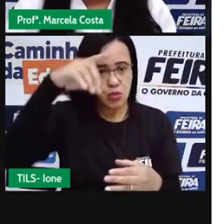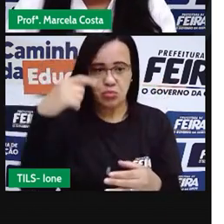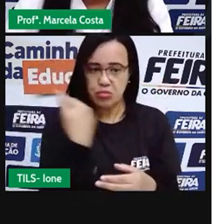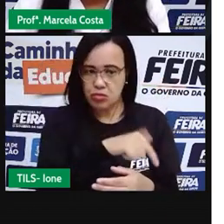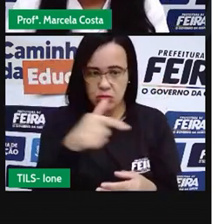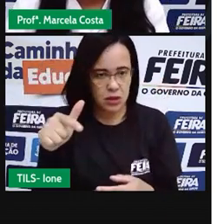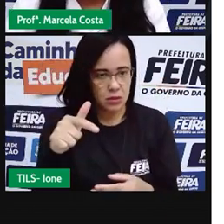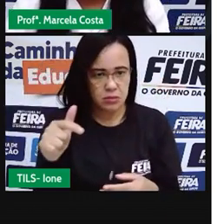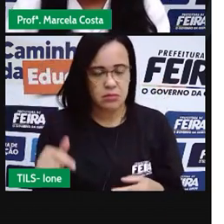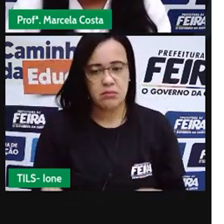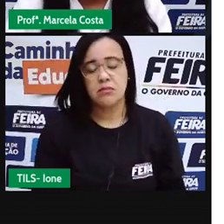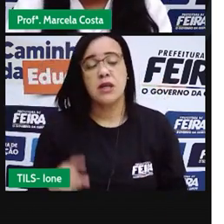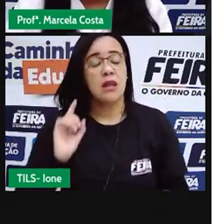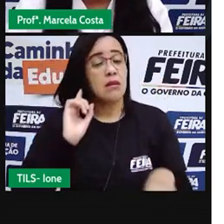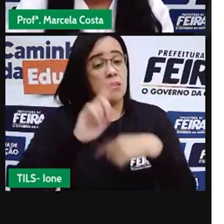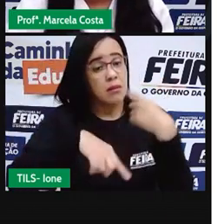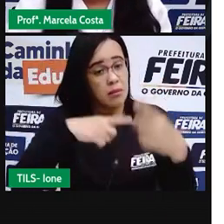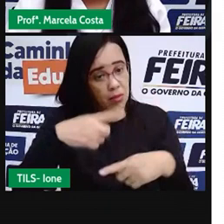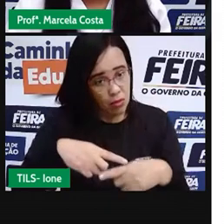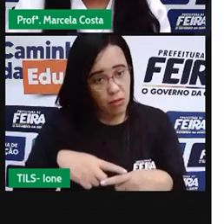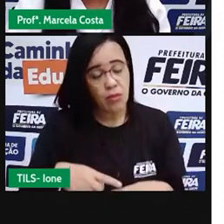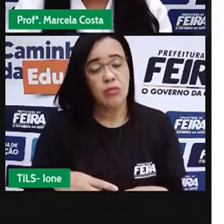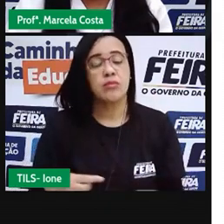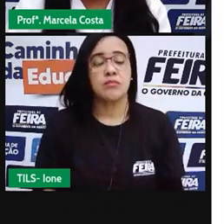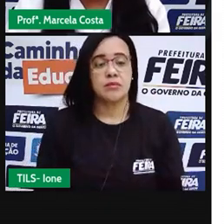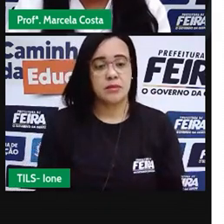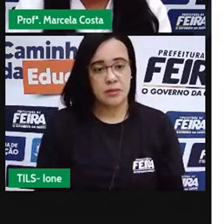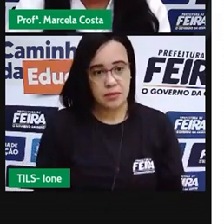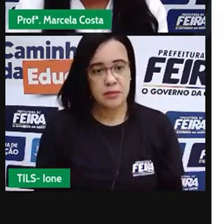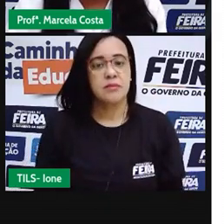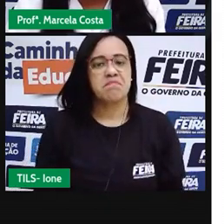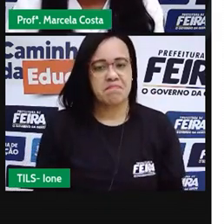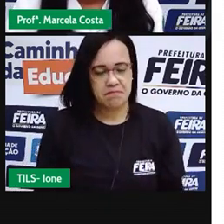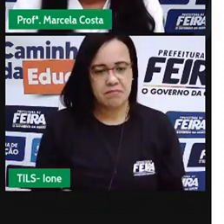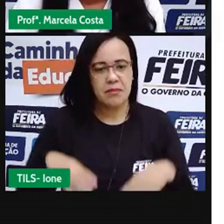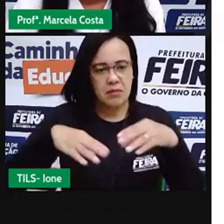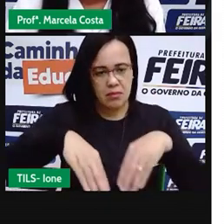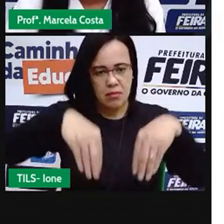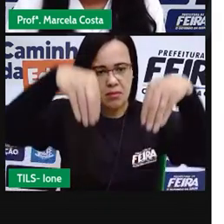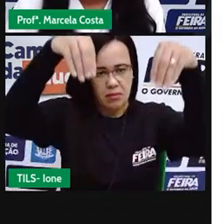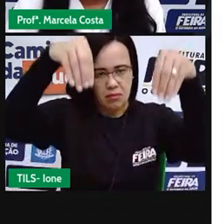e só depois é que ela foi